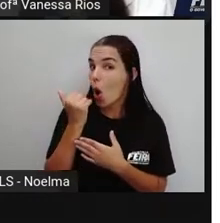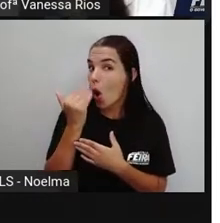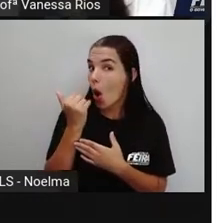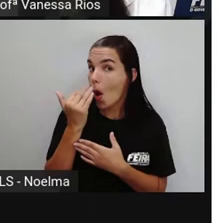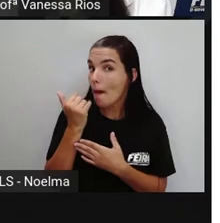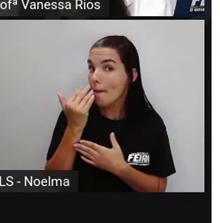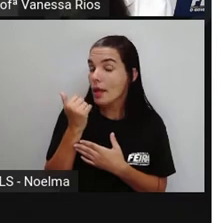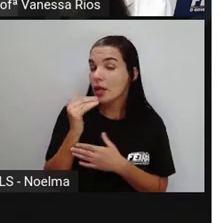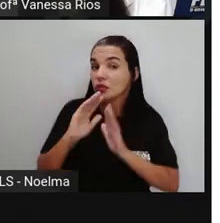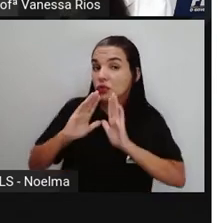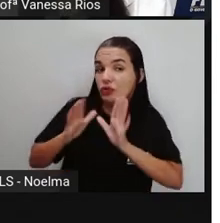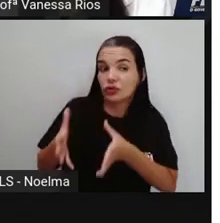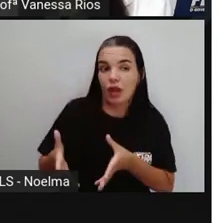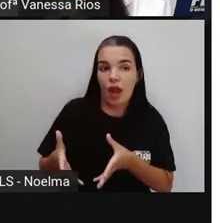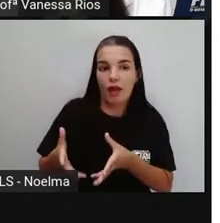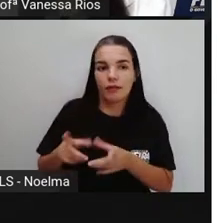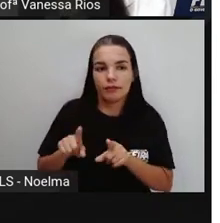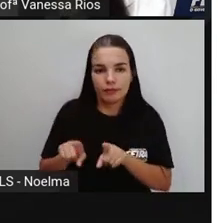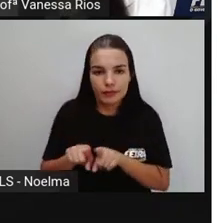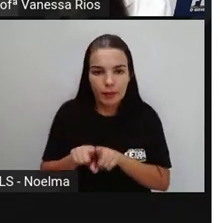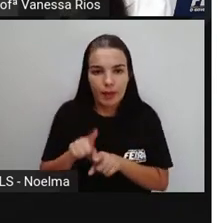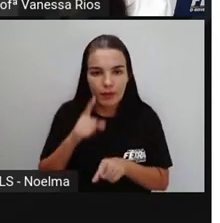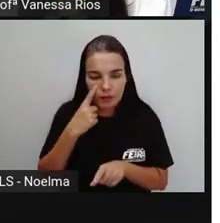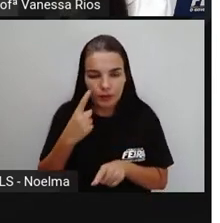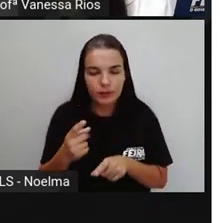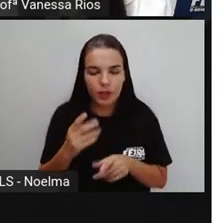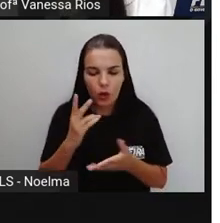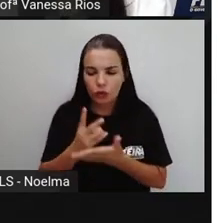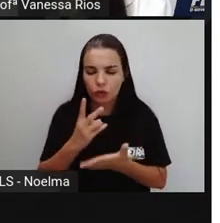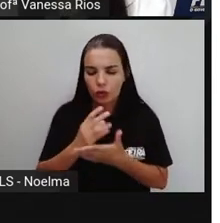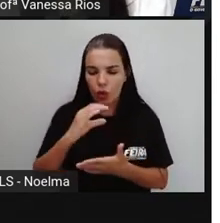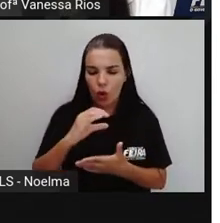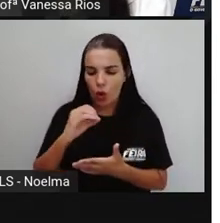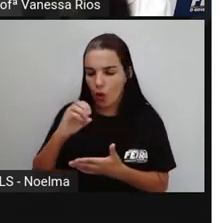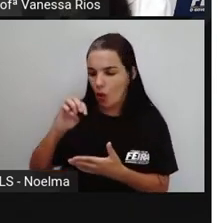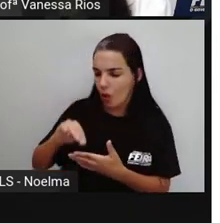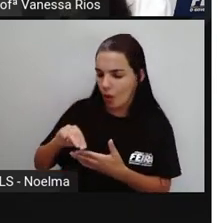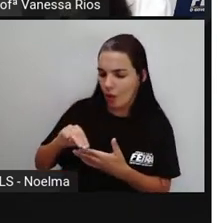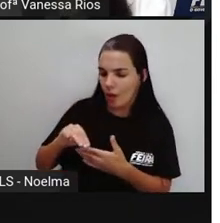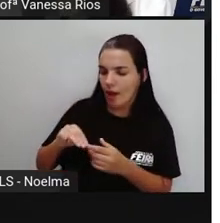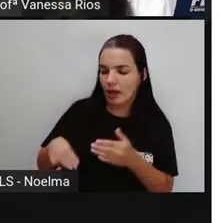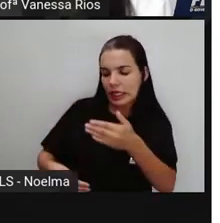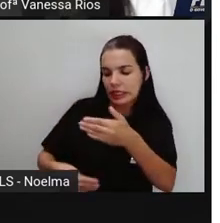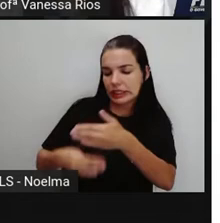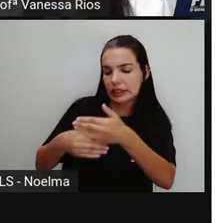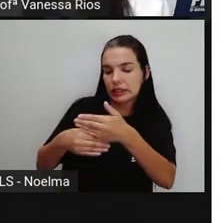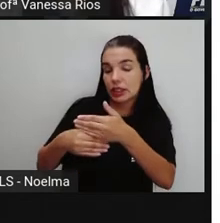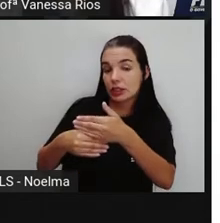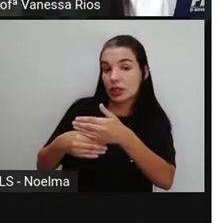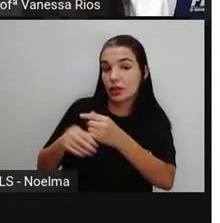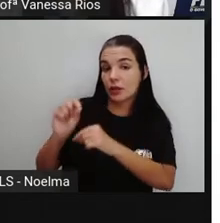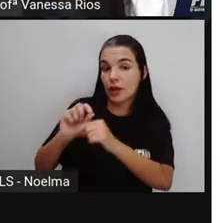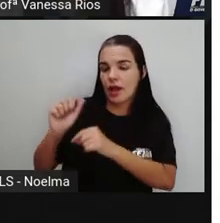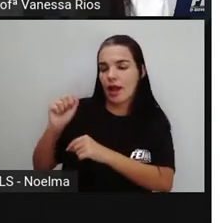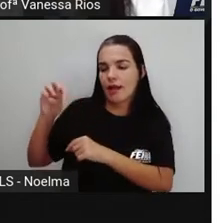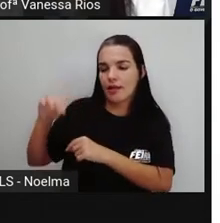da palavra, que é a parte principal da palavra. Mais a terminação an. E na terceira conjugação, que é o